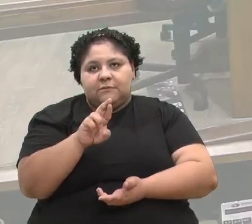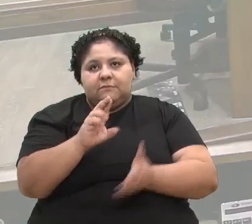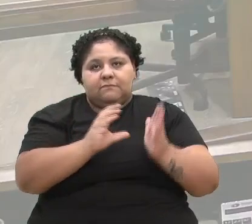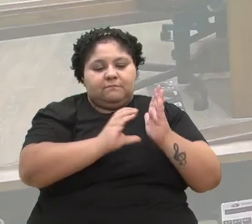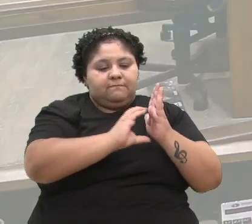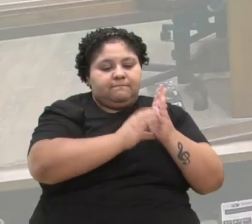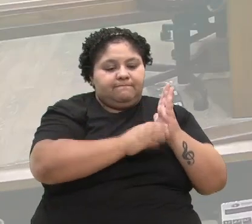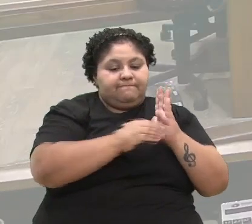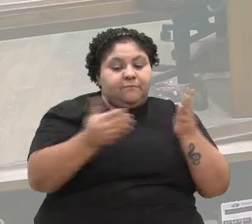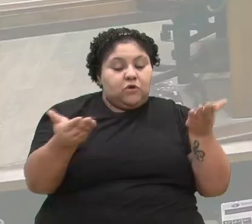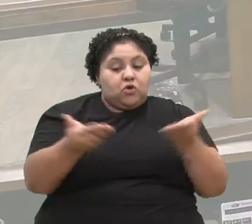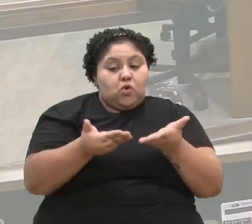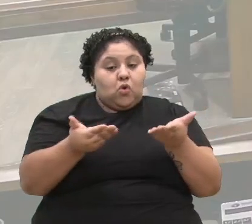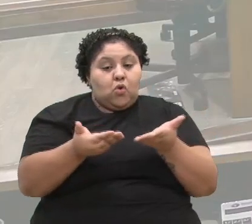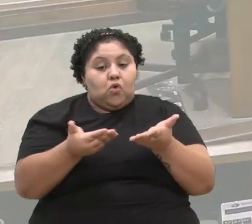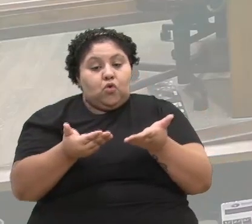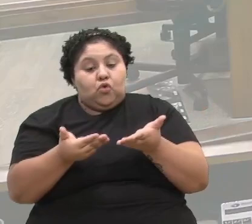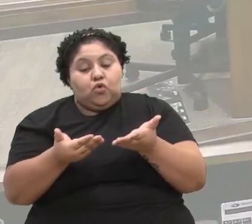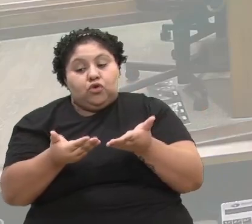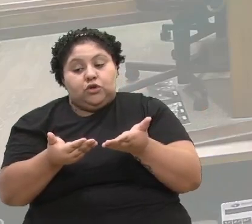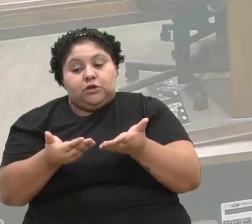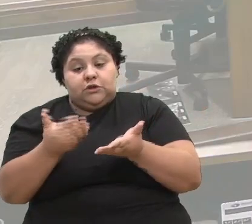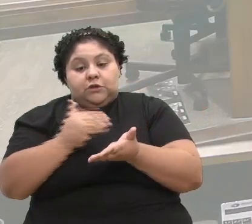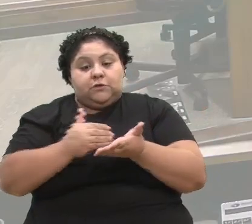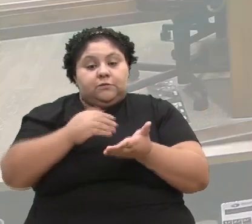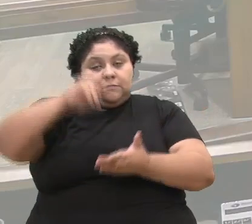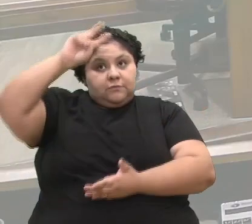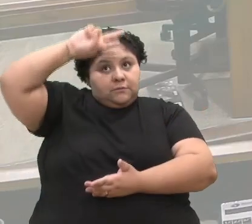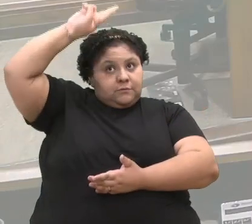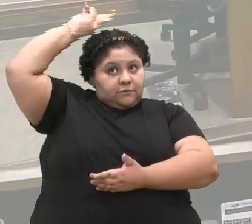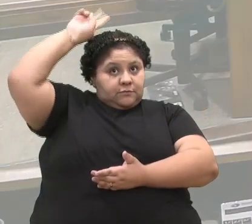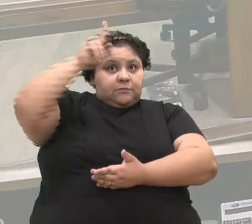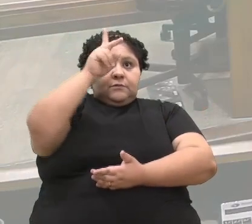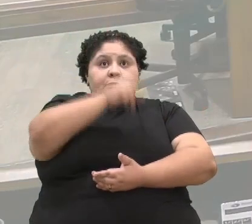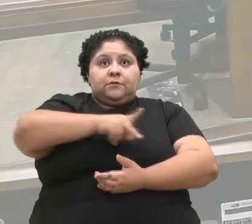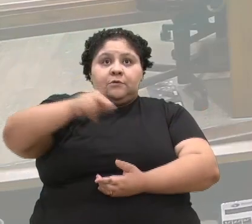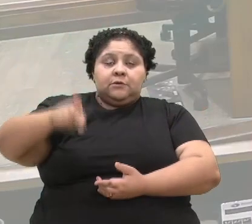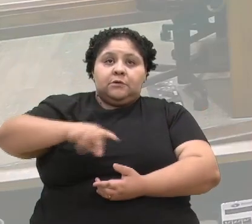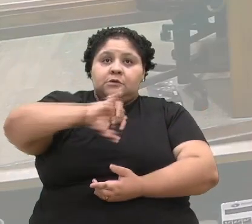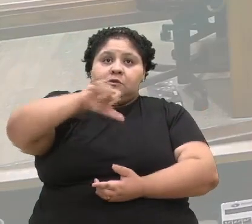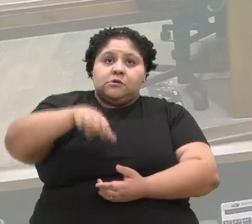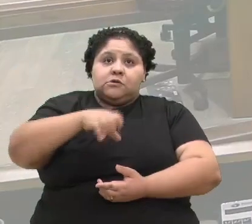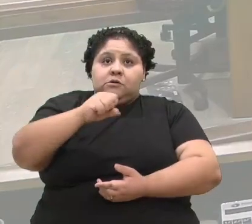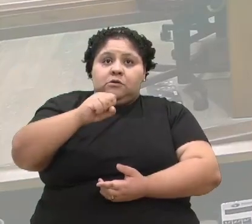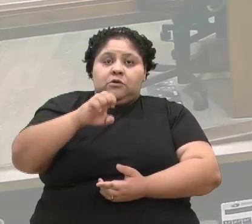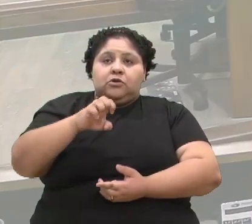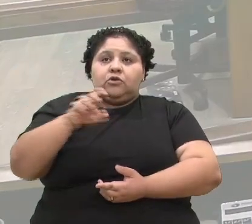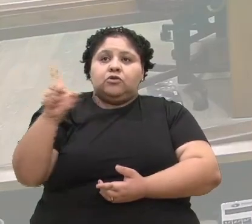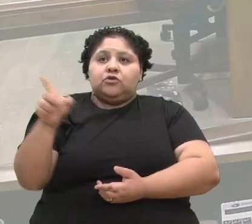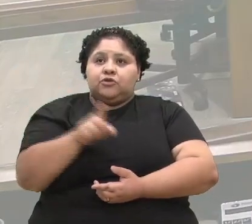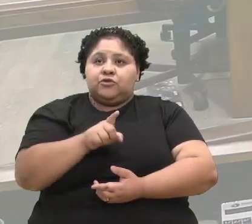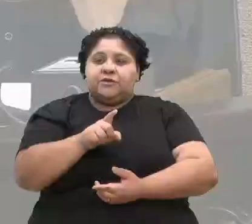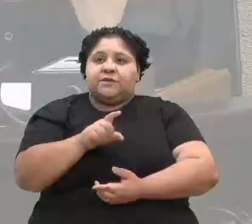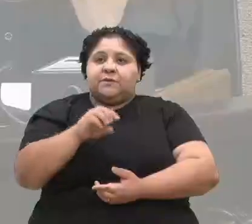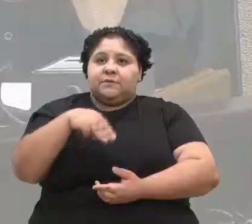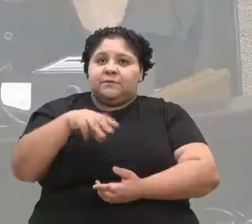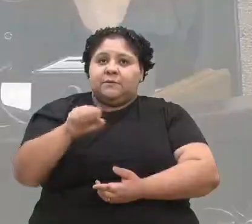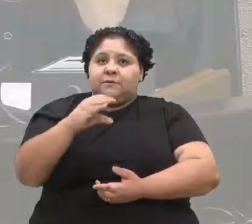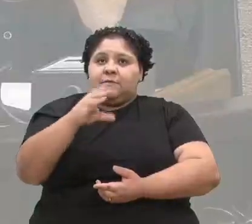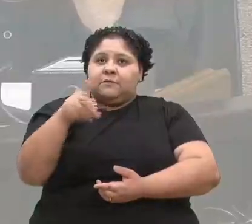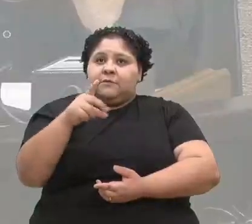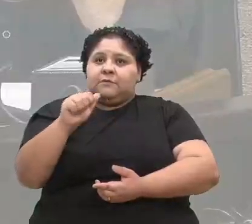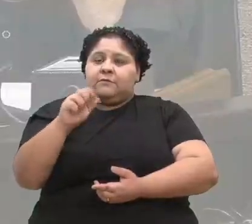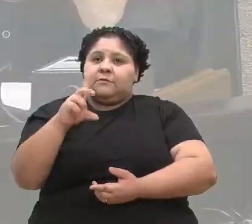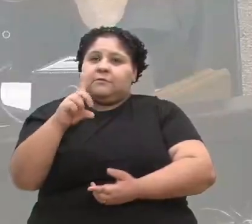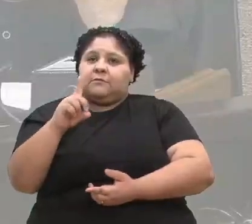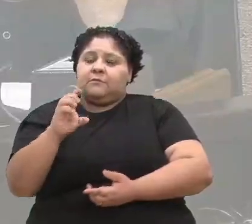hoje secretário antes da Rosa, ao senhor, professor, doutor José Ferreira Machado, falecido ontem no Hospital